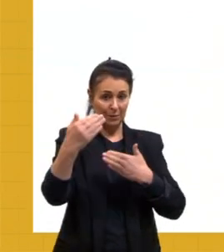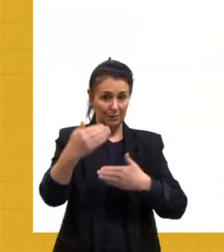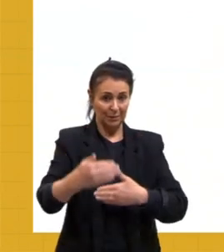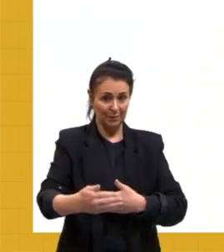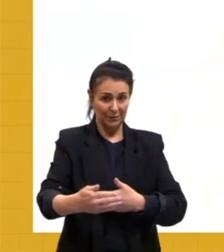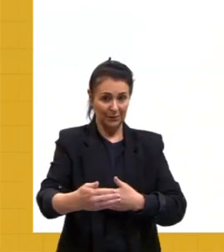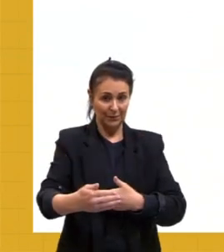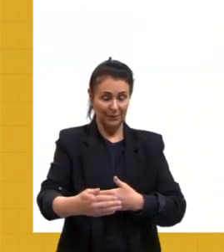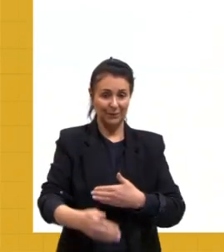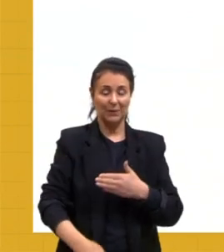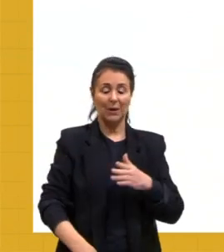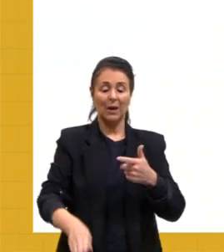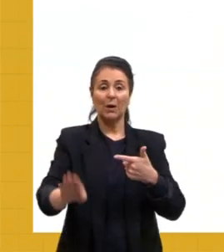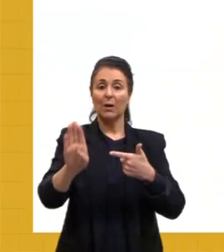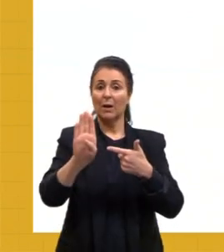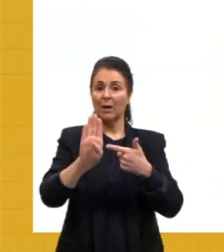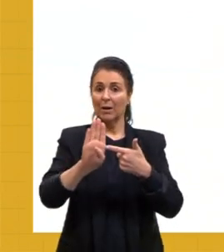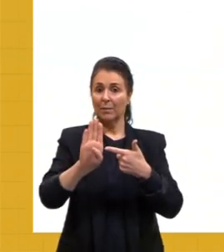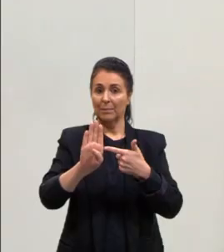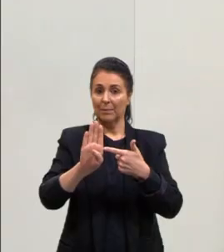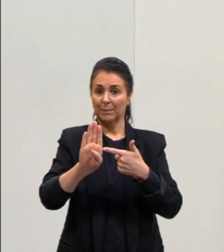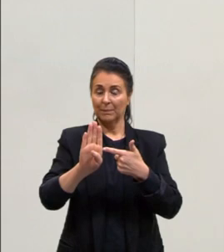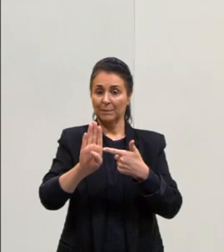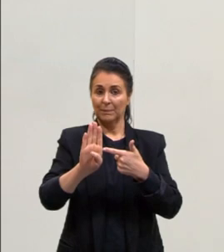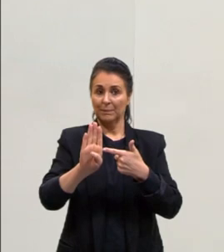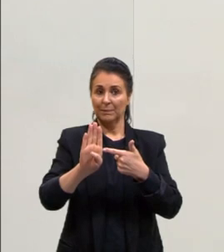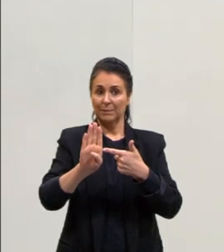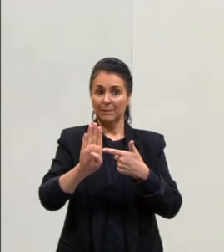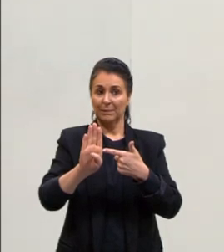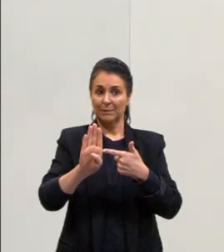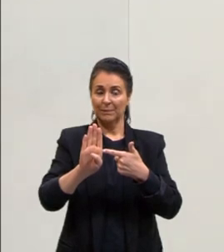Vamos ver a letra B, analisar a letra B.